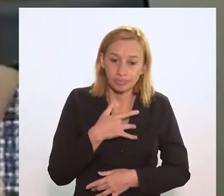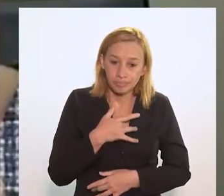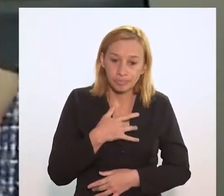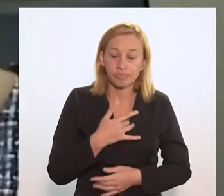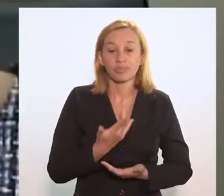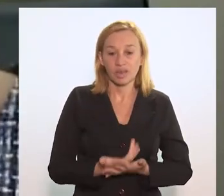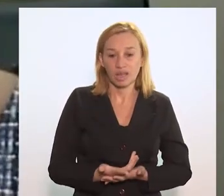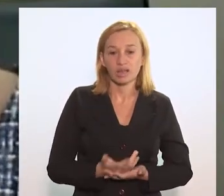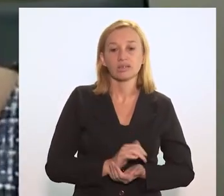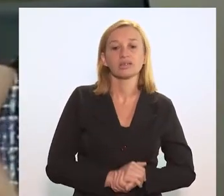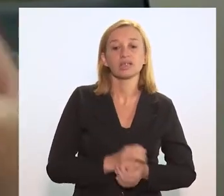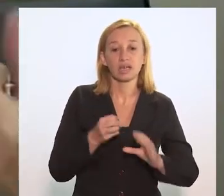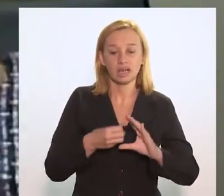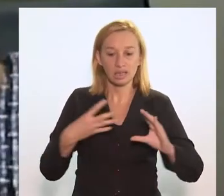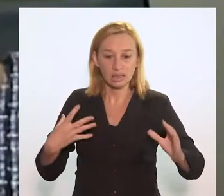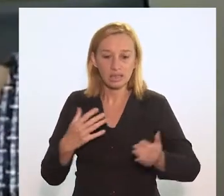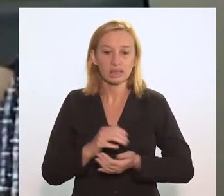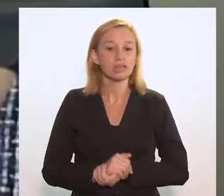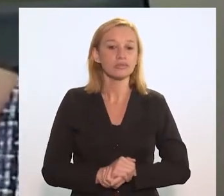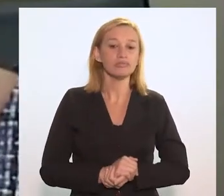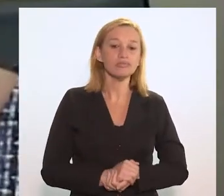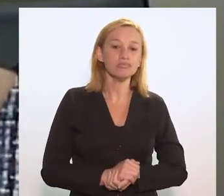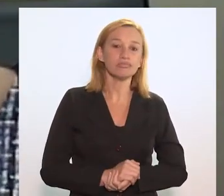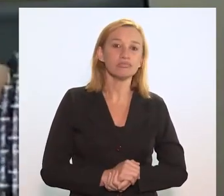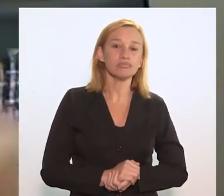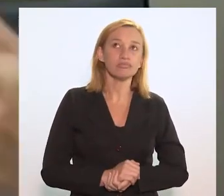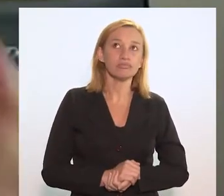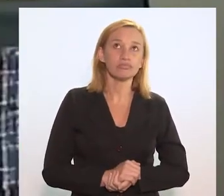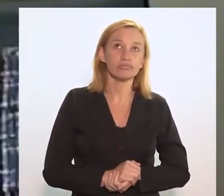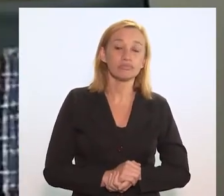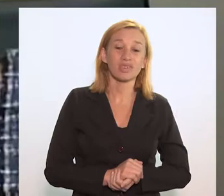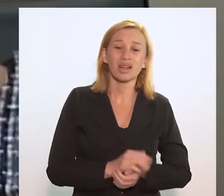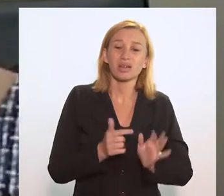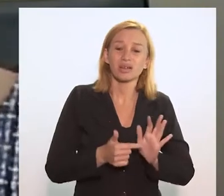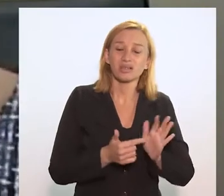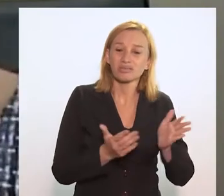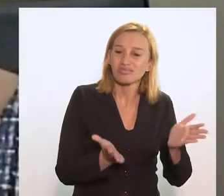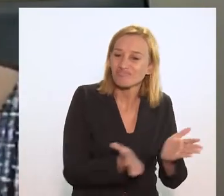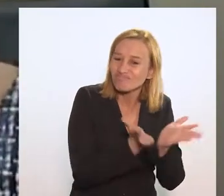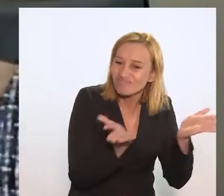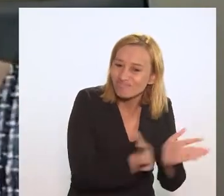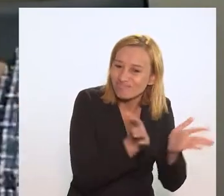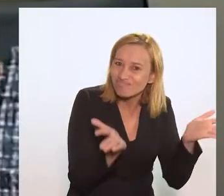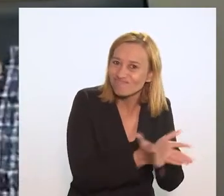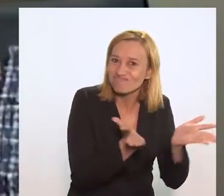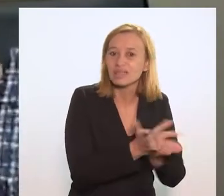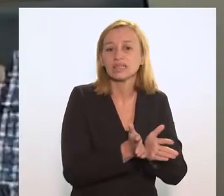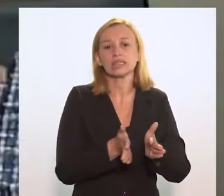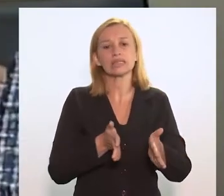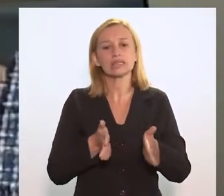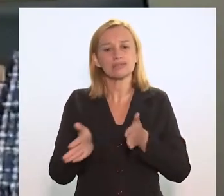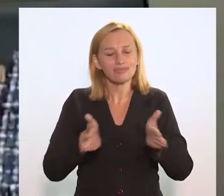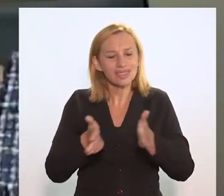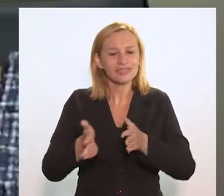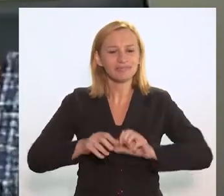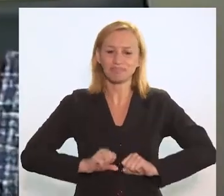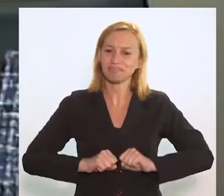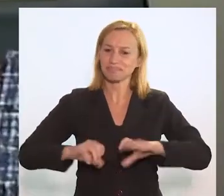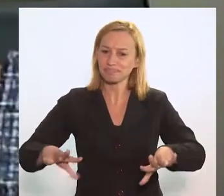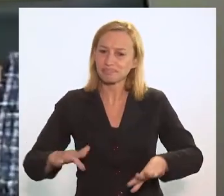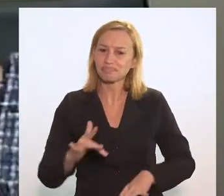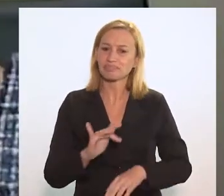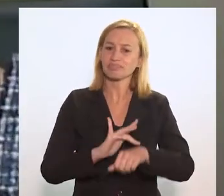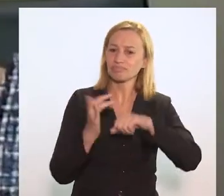traço da miséria. A tuberculose, ela traz um traço da pobreza. E em tempos de pandemia da